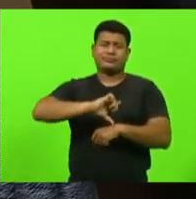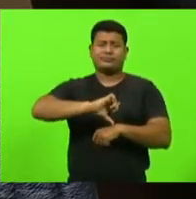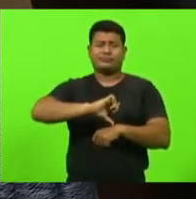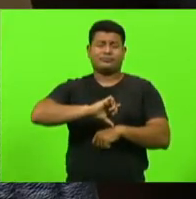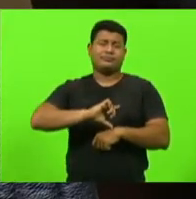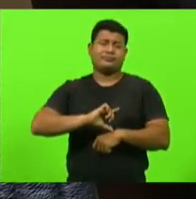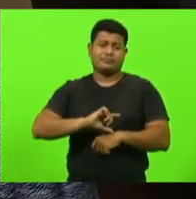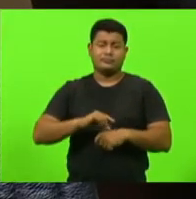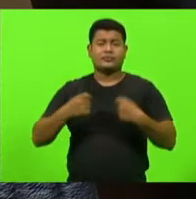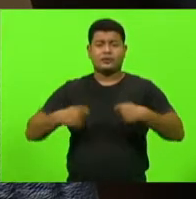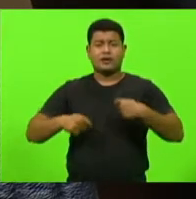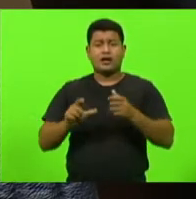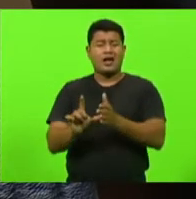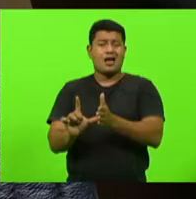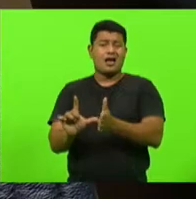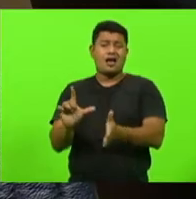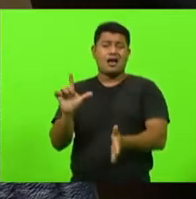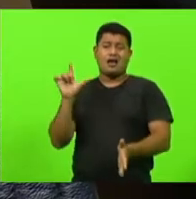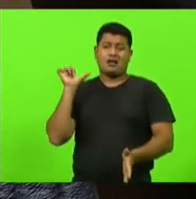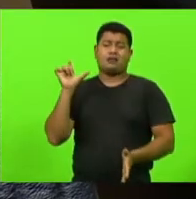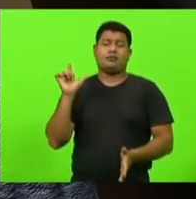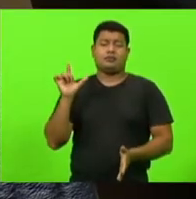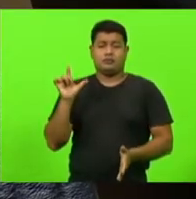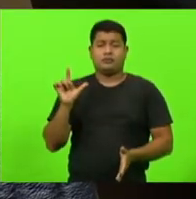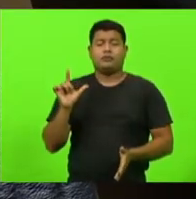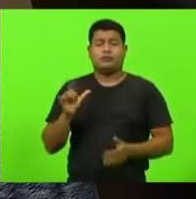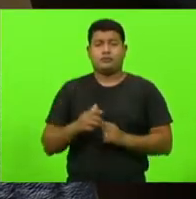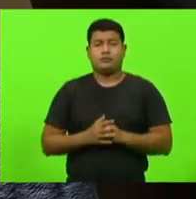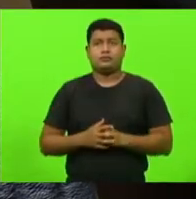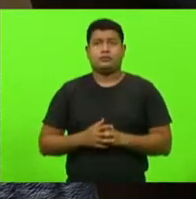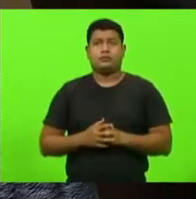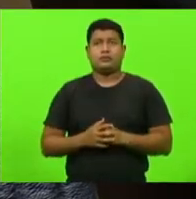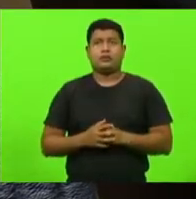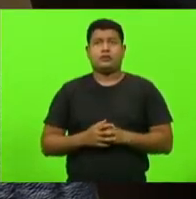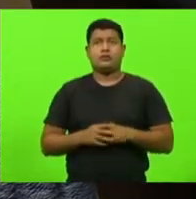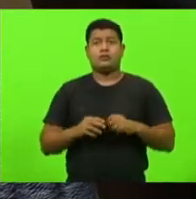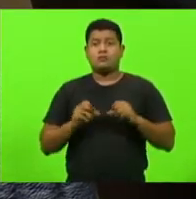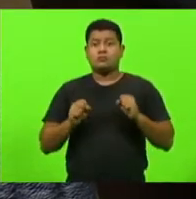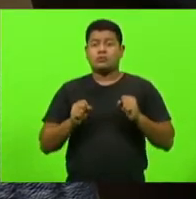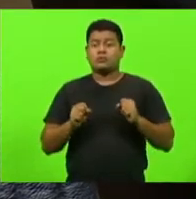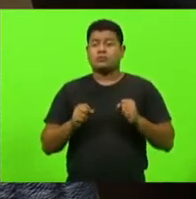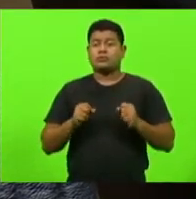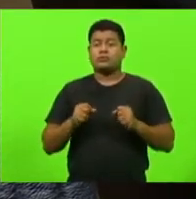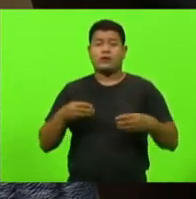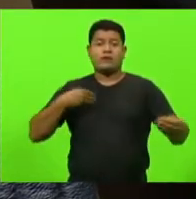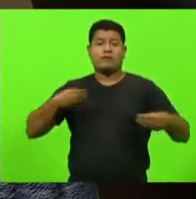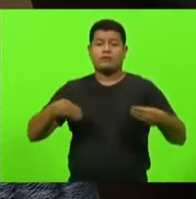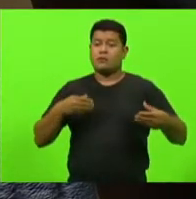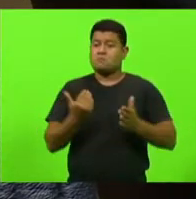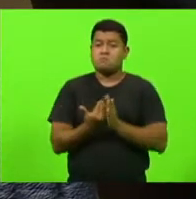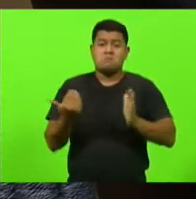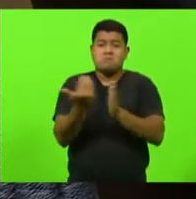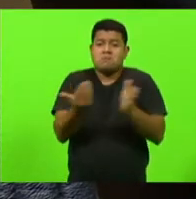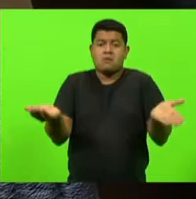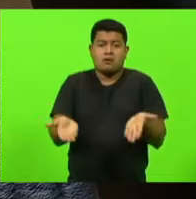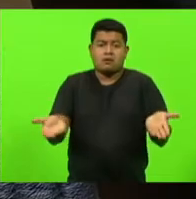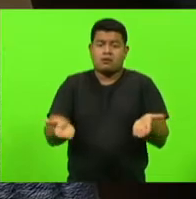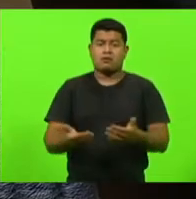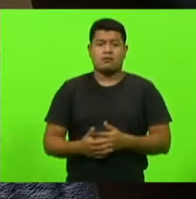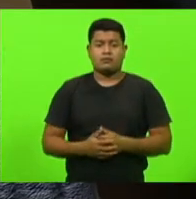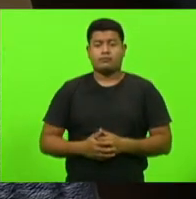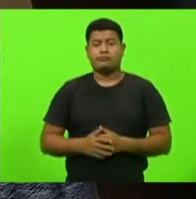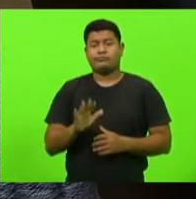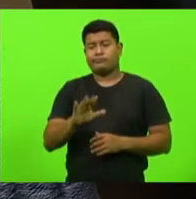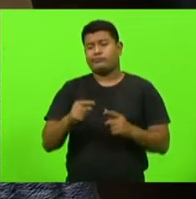esse tipo de desobrigação. inclusive poderia se flexibilizar muito mais do que isso. Mas, enfim,